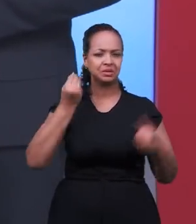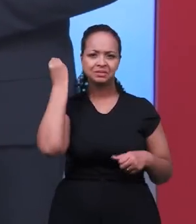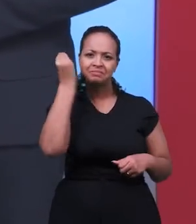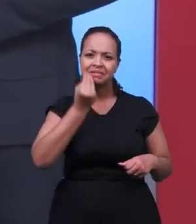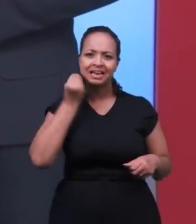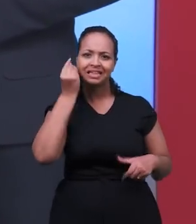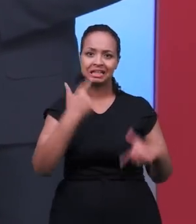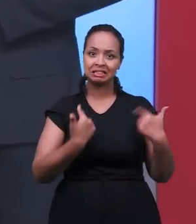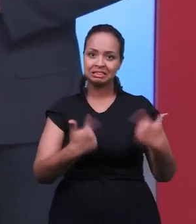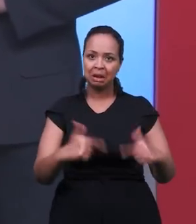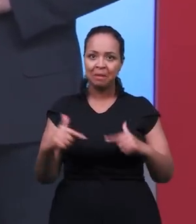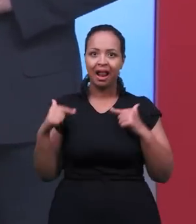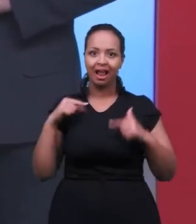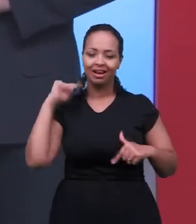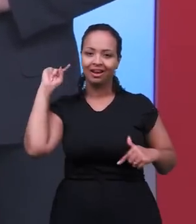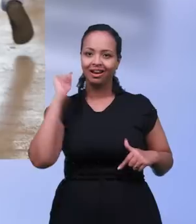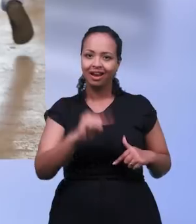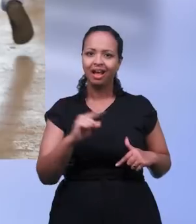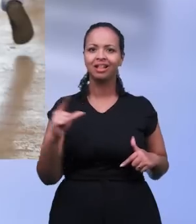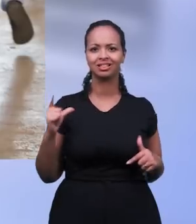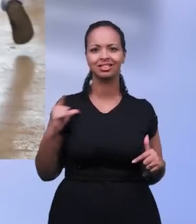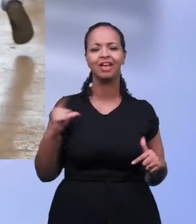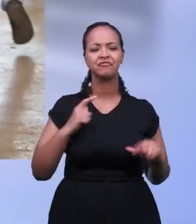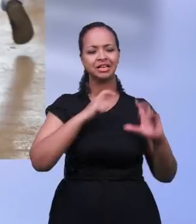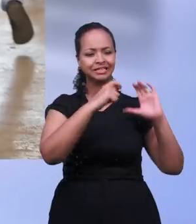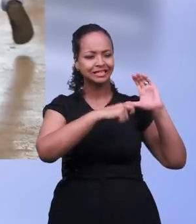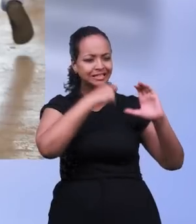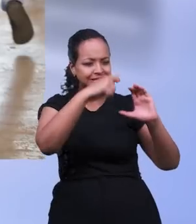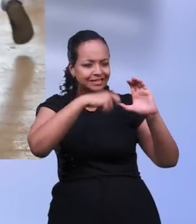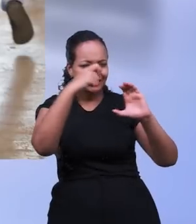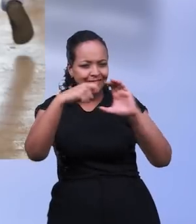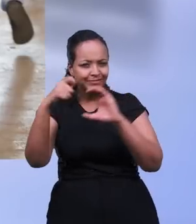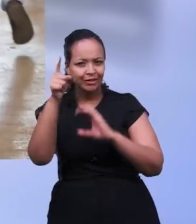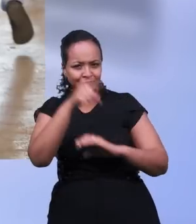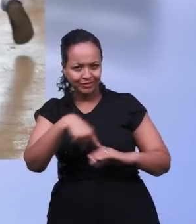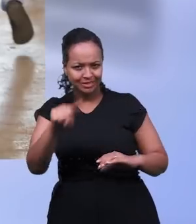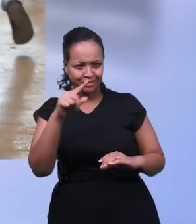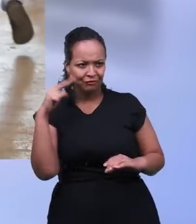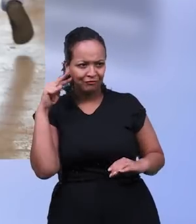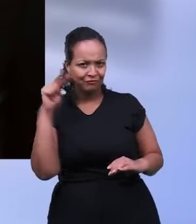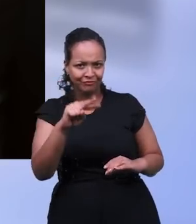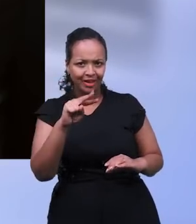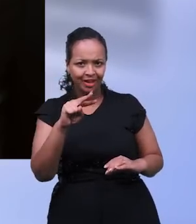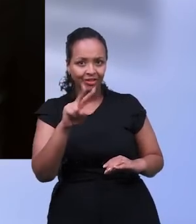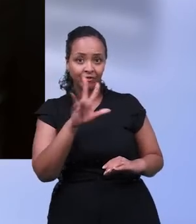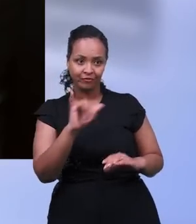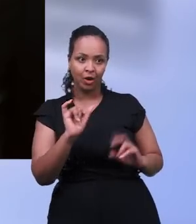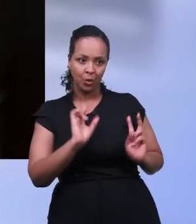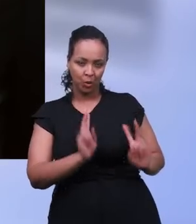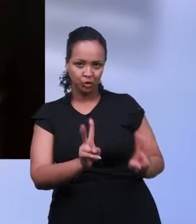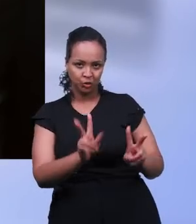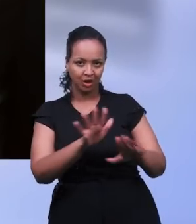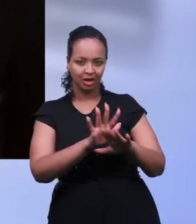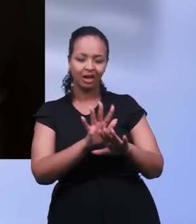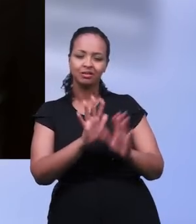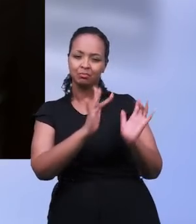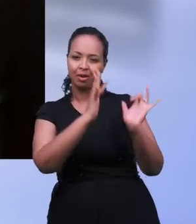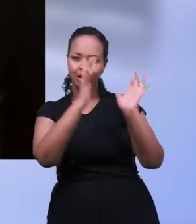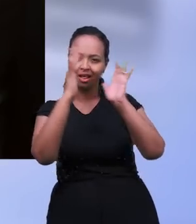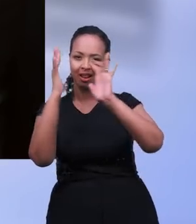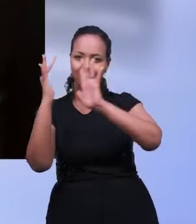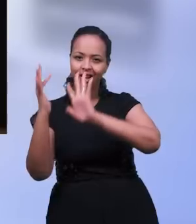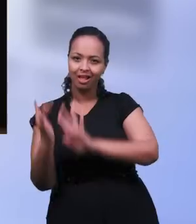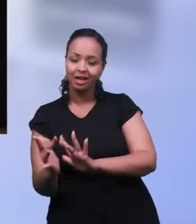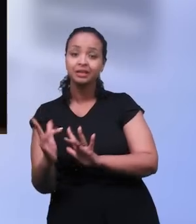maravilhosa trabalhar neste evento. Fazer a cobertura, essas imagens que você está vendo aí, que vai continuar vendo ao longo da matéria.